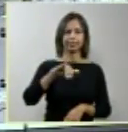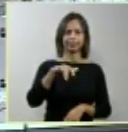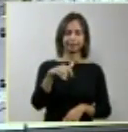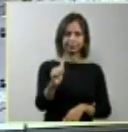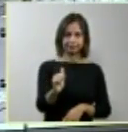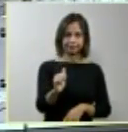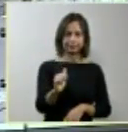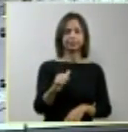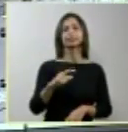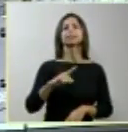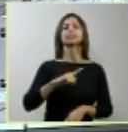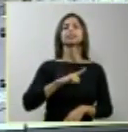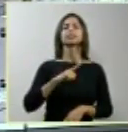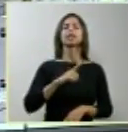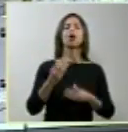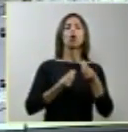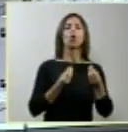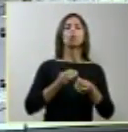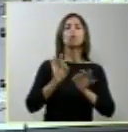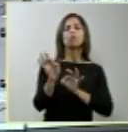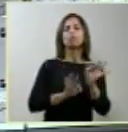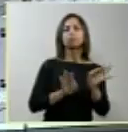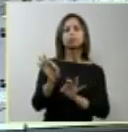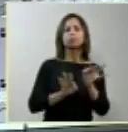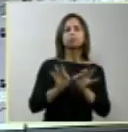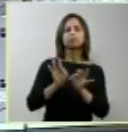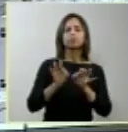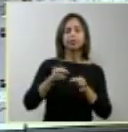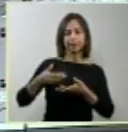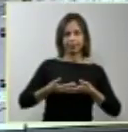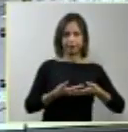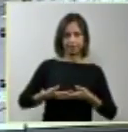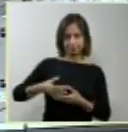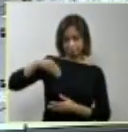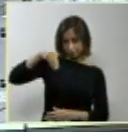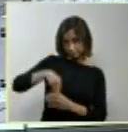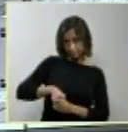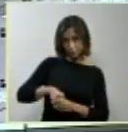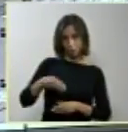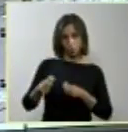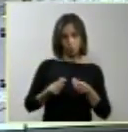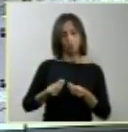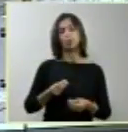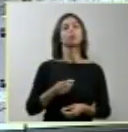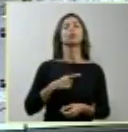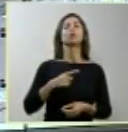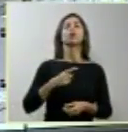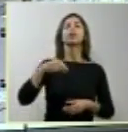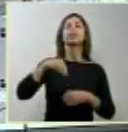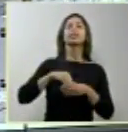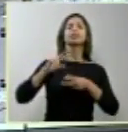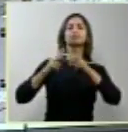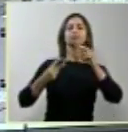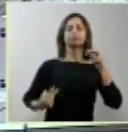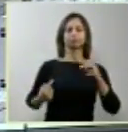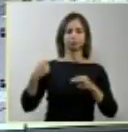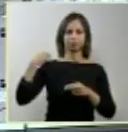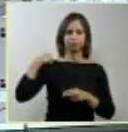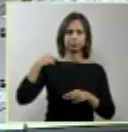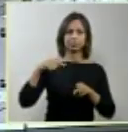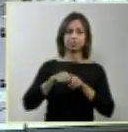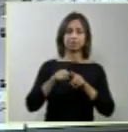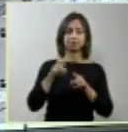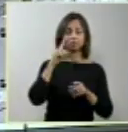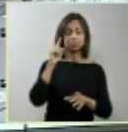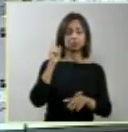formação do sistema nervoso, que admite morte cerebral e êxito letal